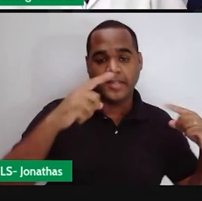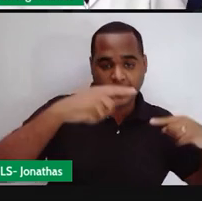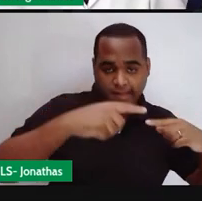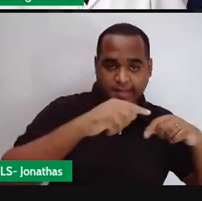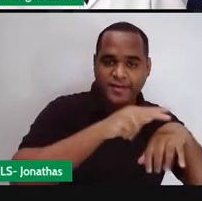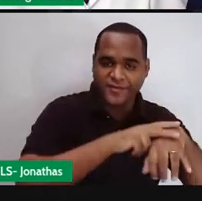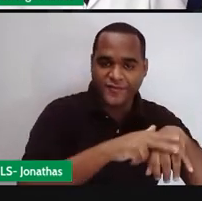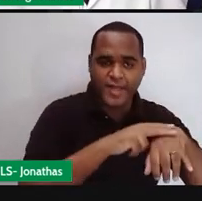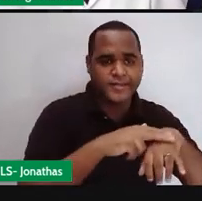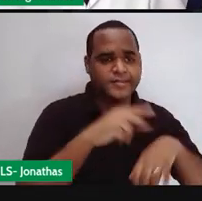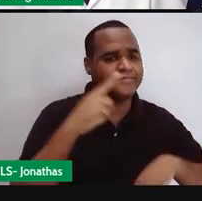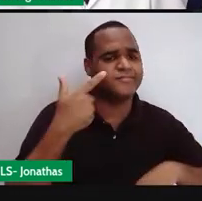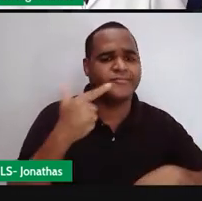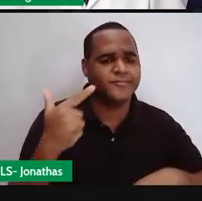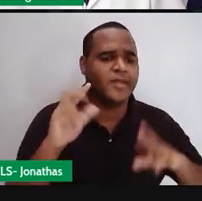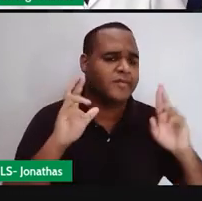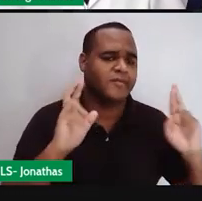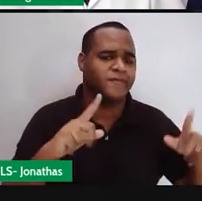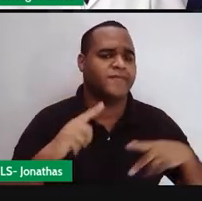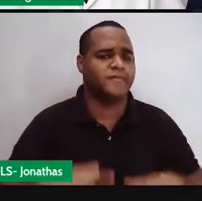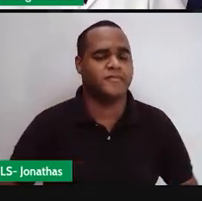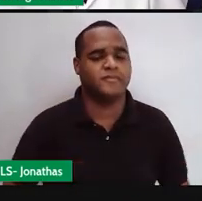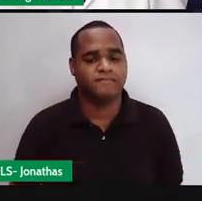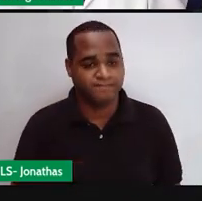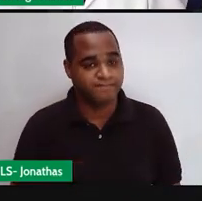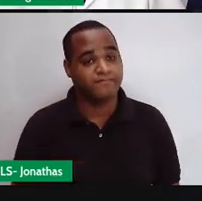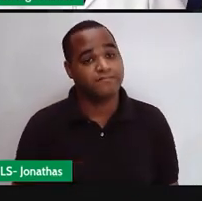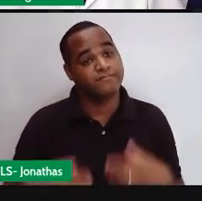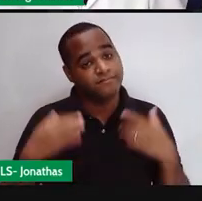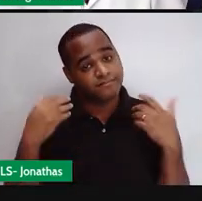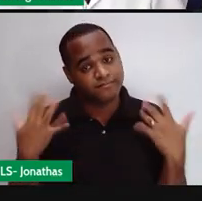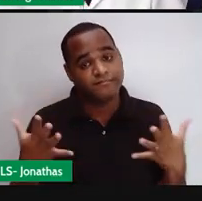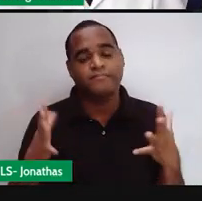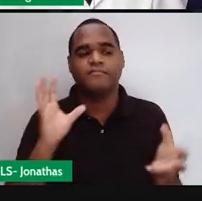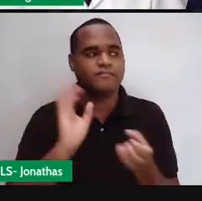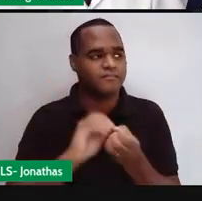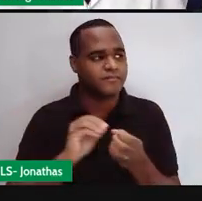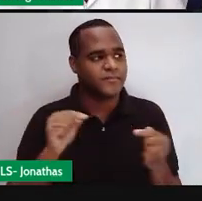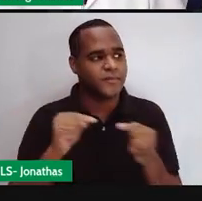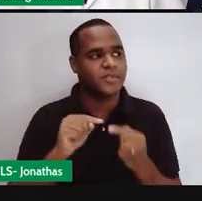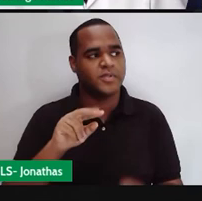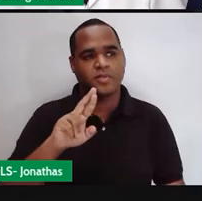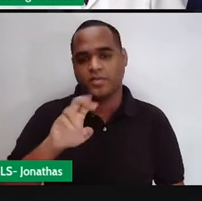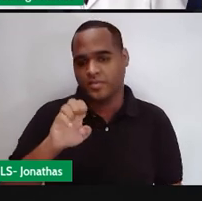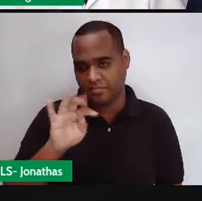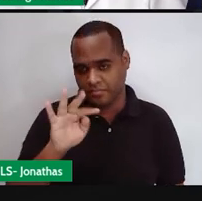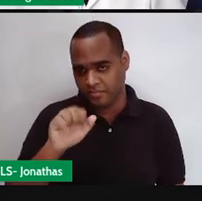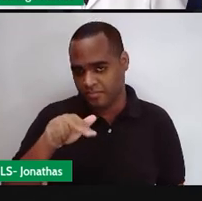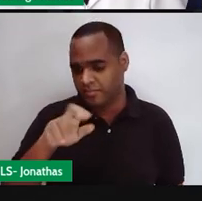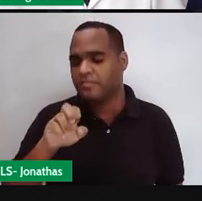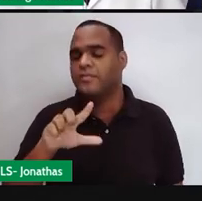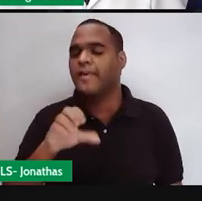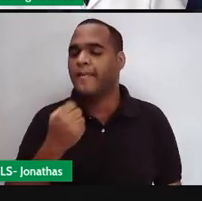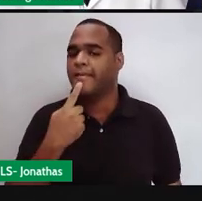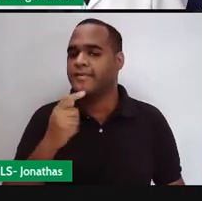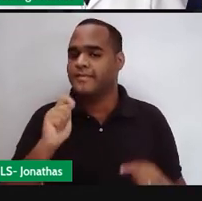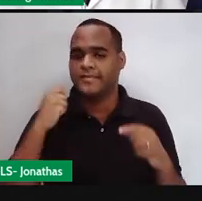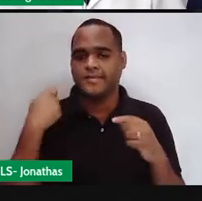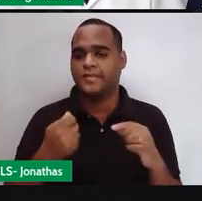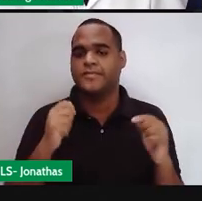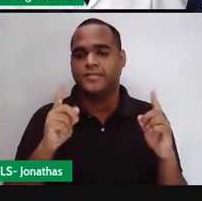quatro não tem a mesma medida então por isso que o retângulo não pode ser chamado de quadrado